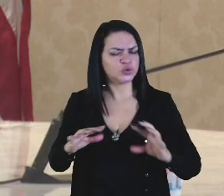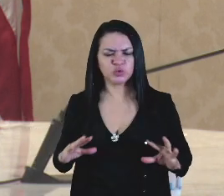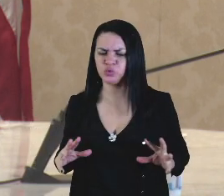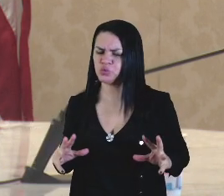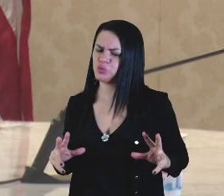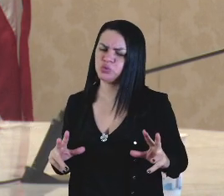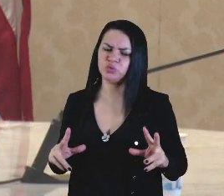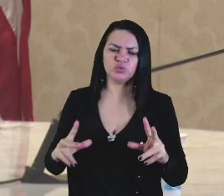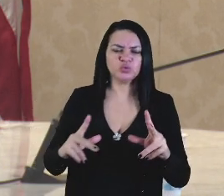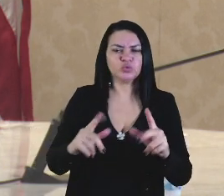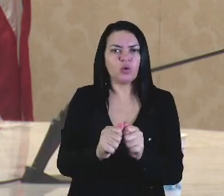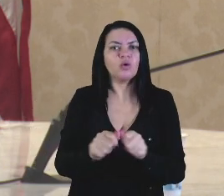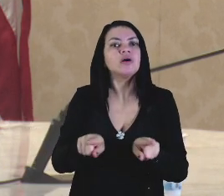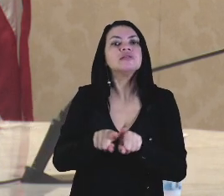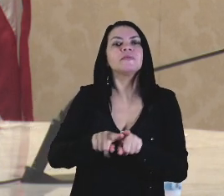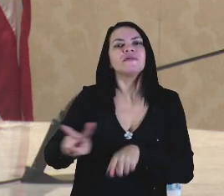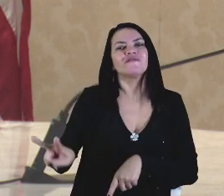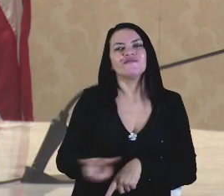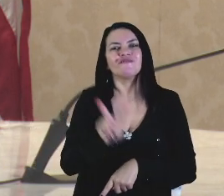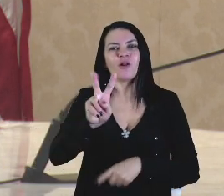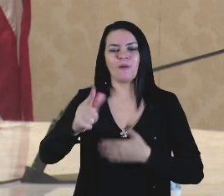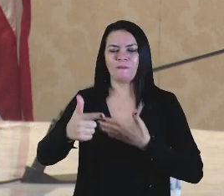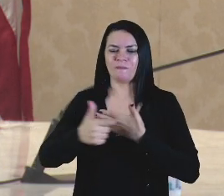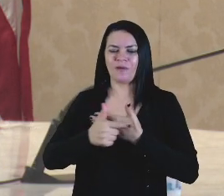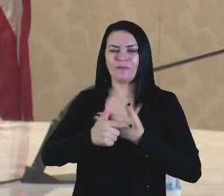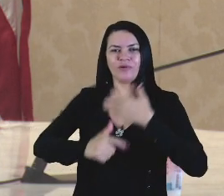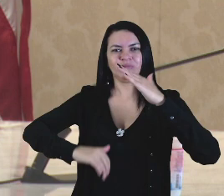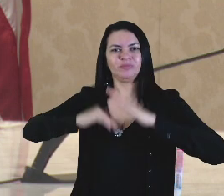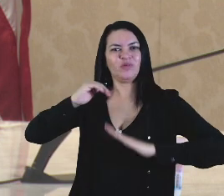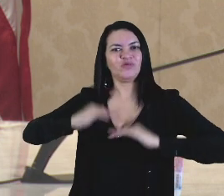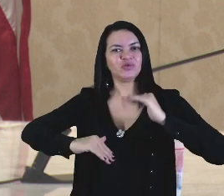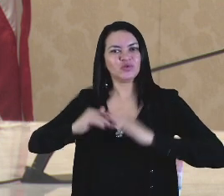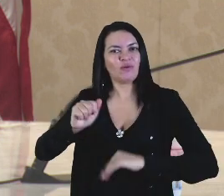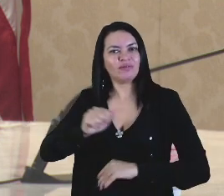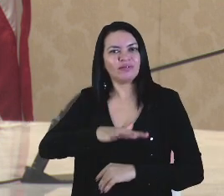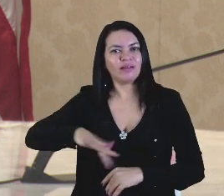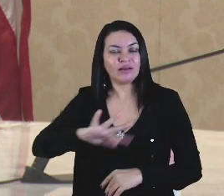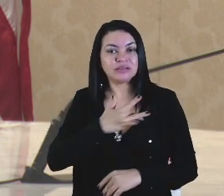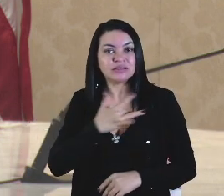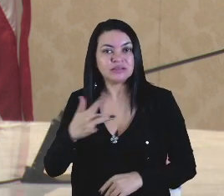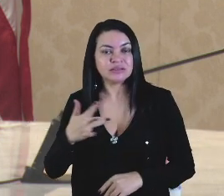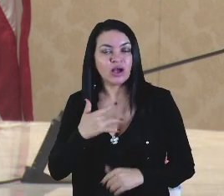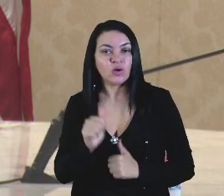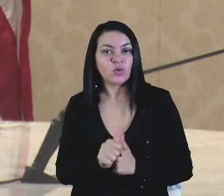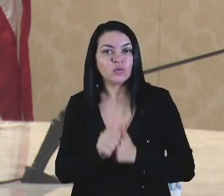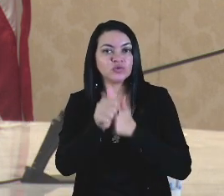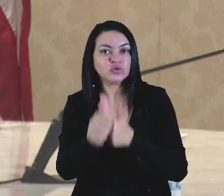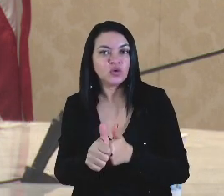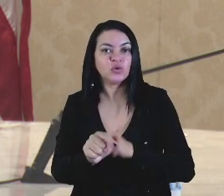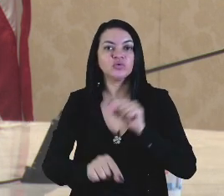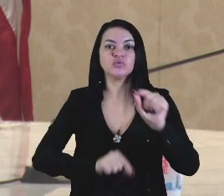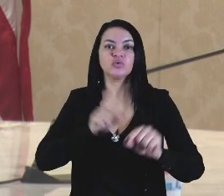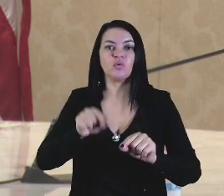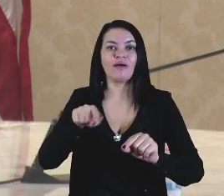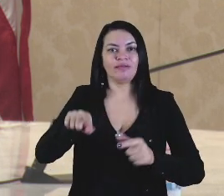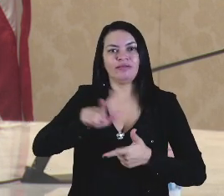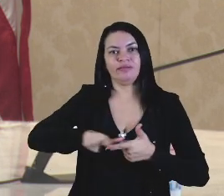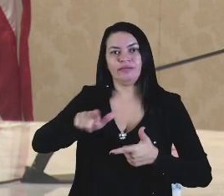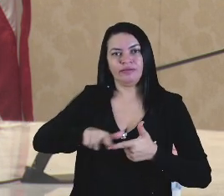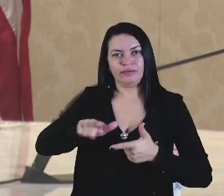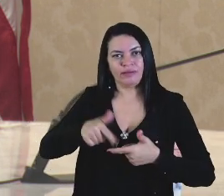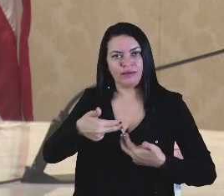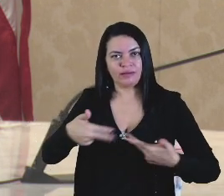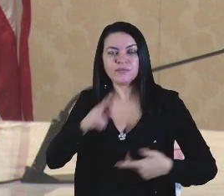e todas e valorizado o papel dos profissionais da área de saúde como os condutores da saída dessa crise.